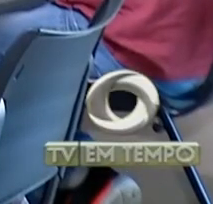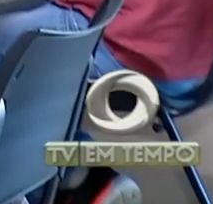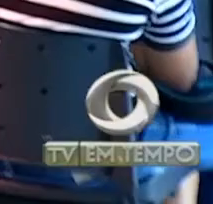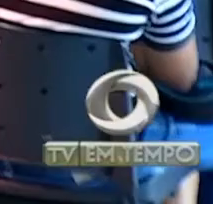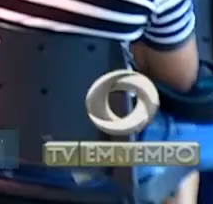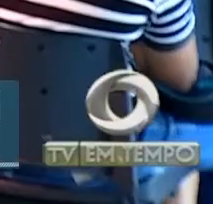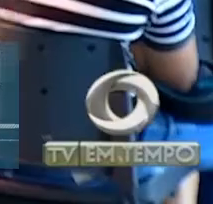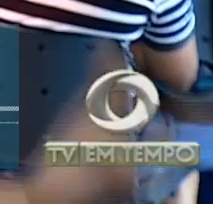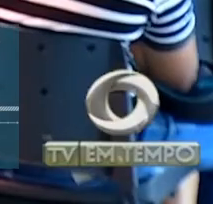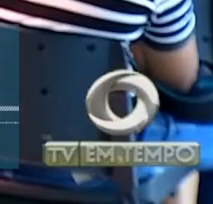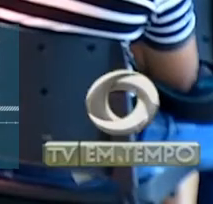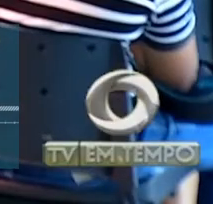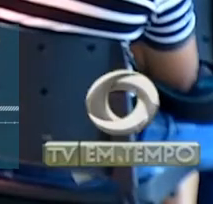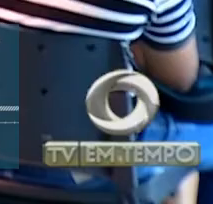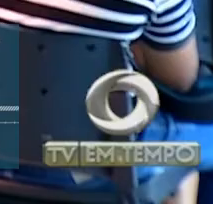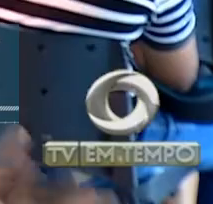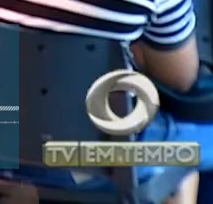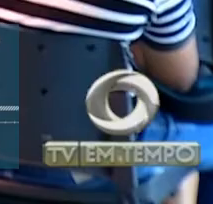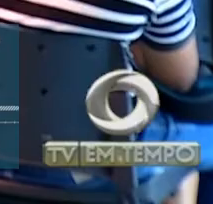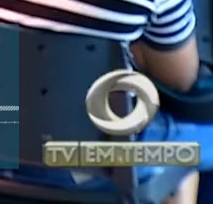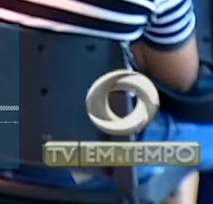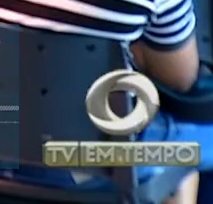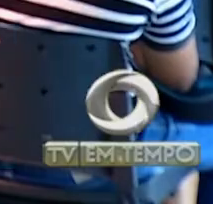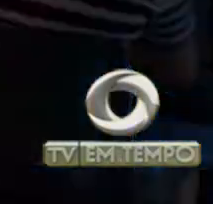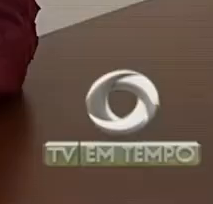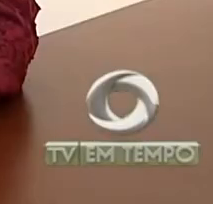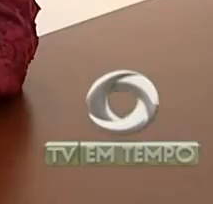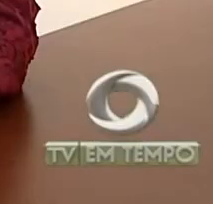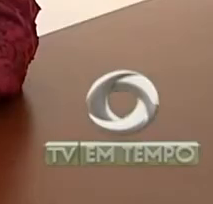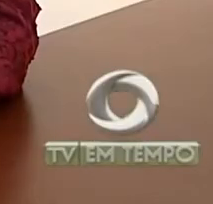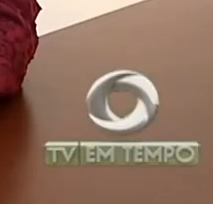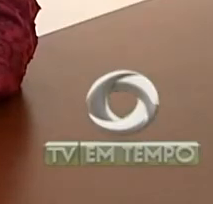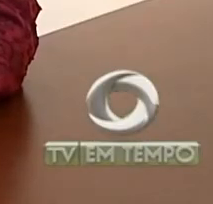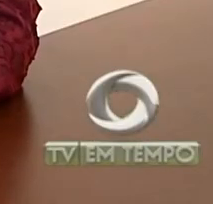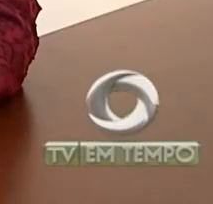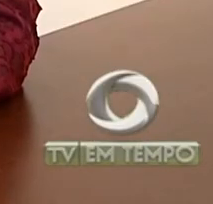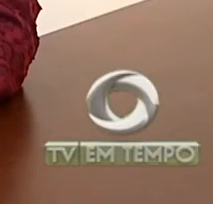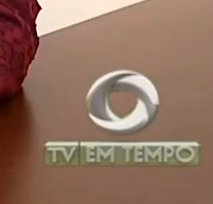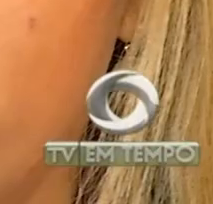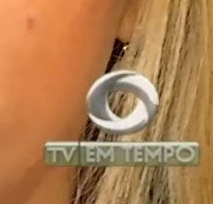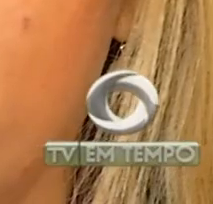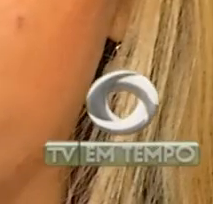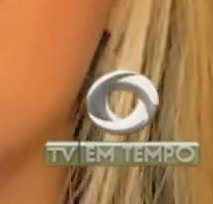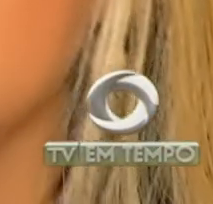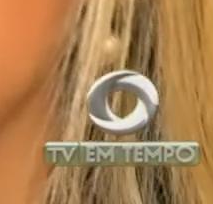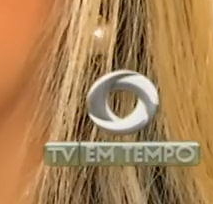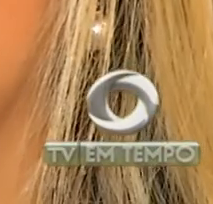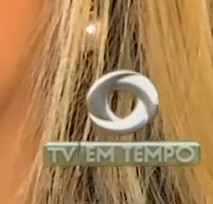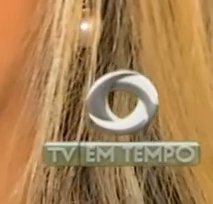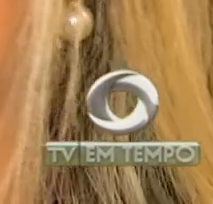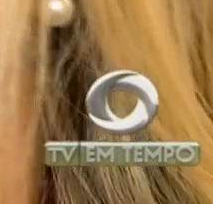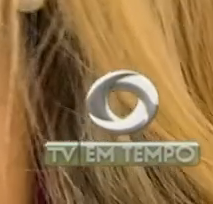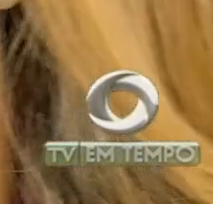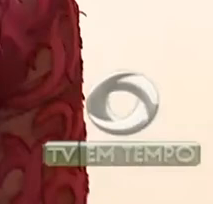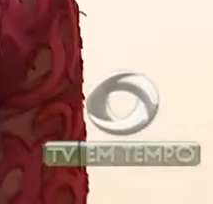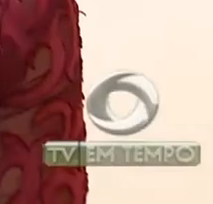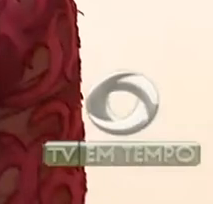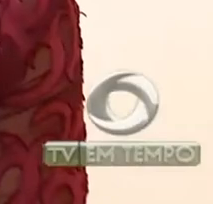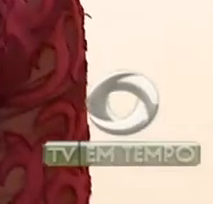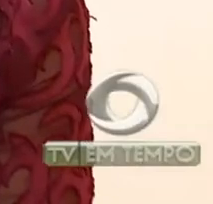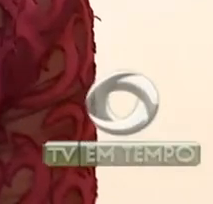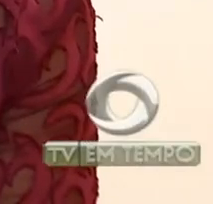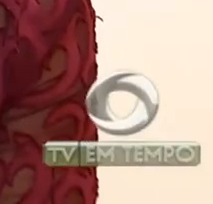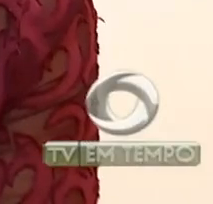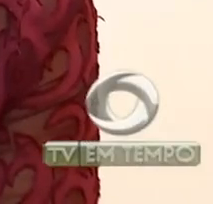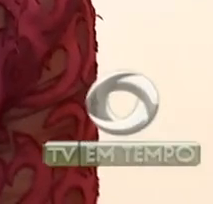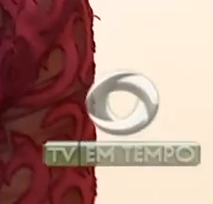maior devido ao grande desemprego que afeta o nosso estado. Para esta gerente, o mercado está cada vez mais concorrido. Hoje